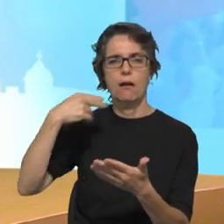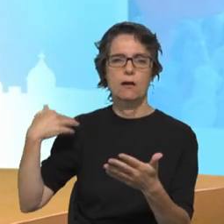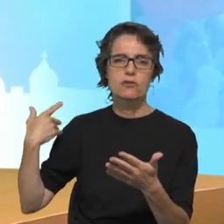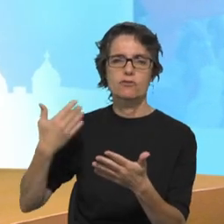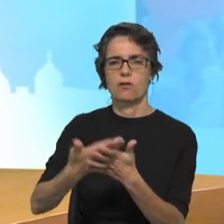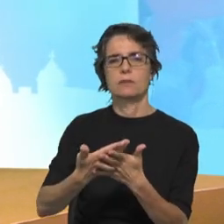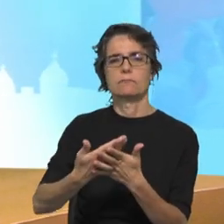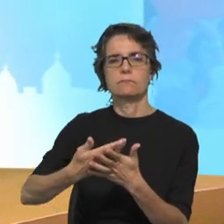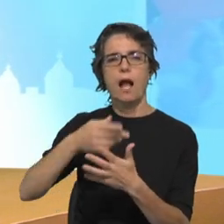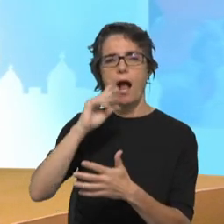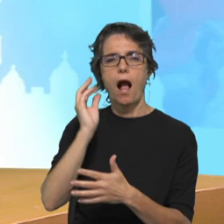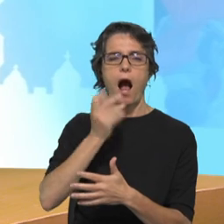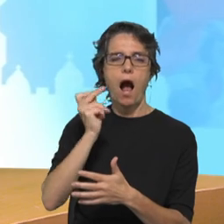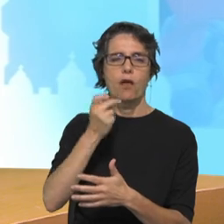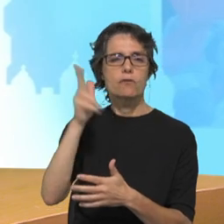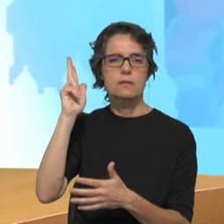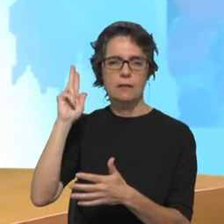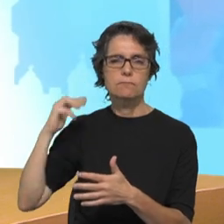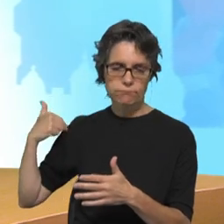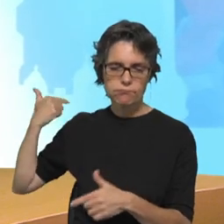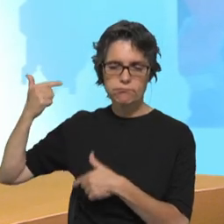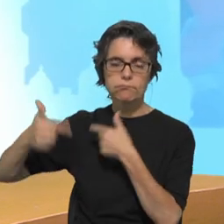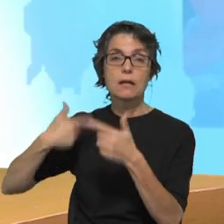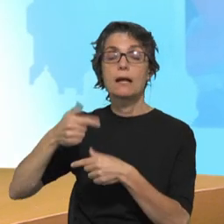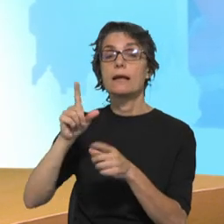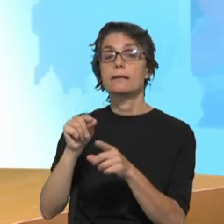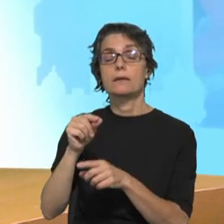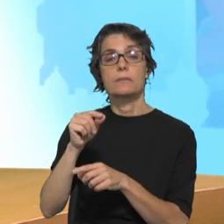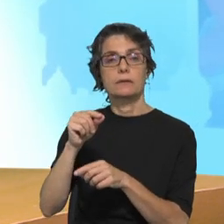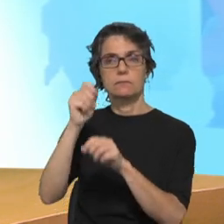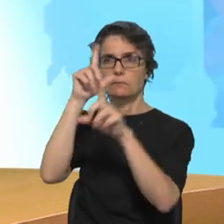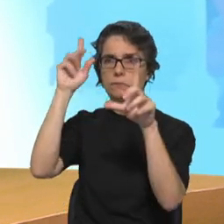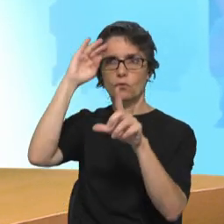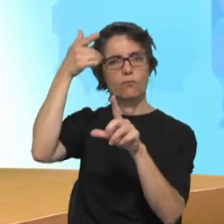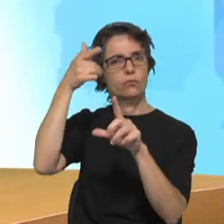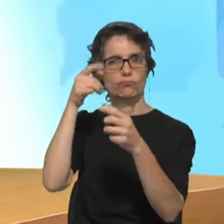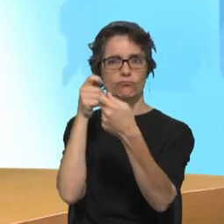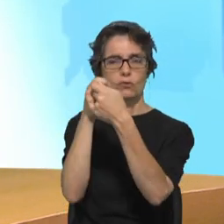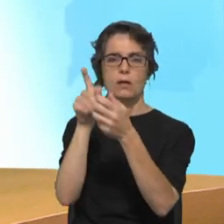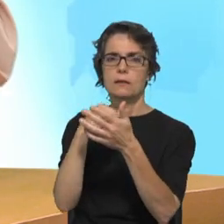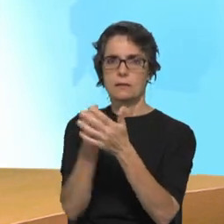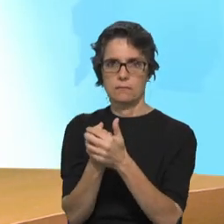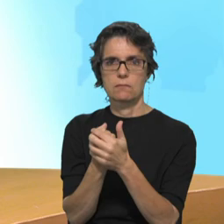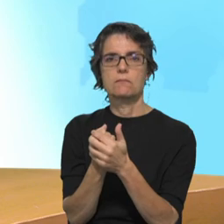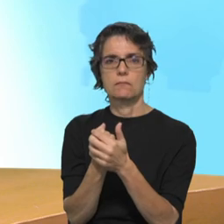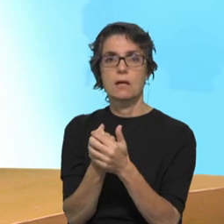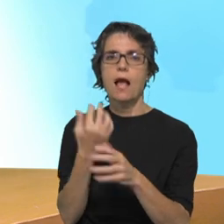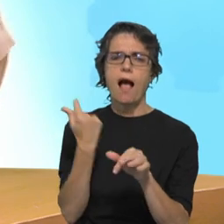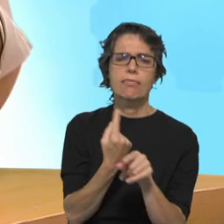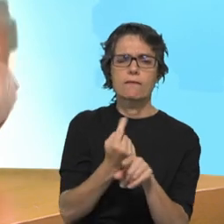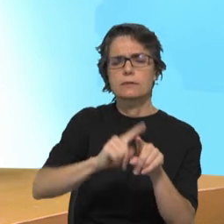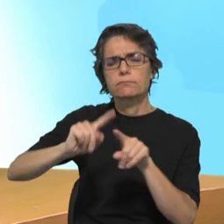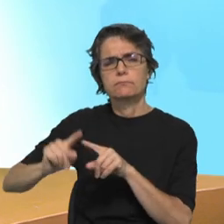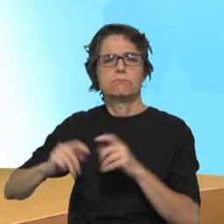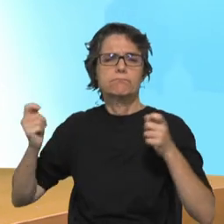futuro porque, paralelamente, momentos celebrativos, de jogo, de atividades,